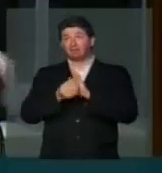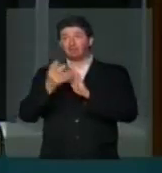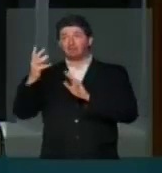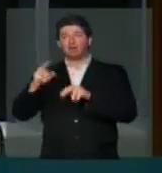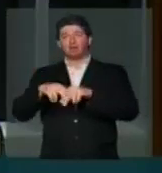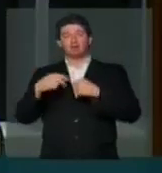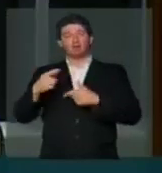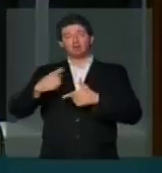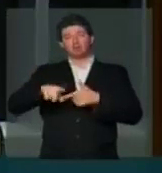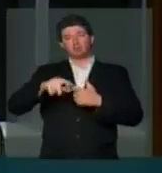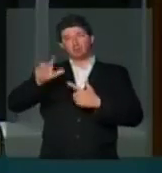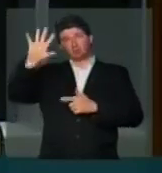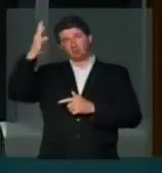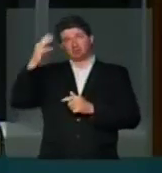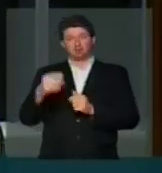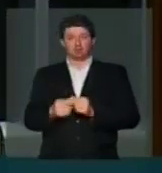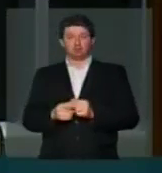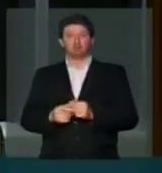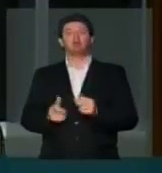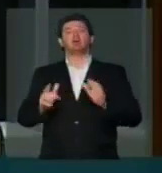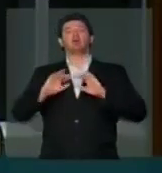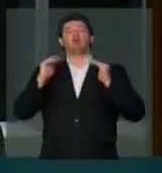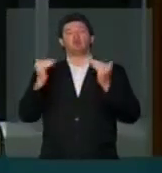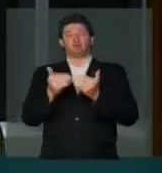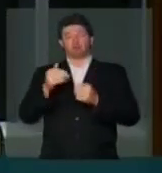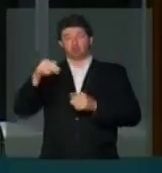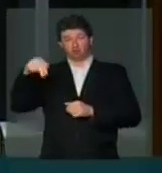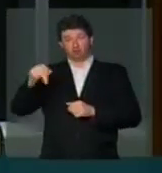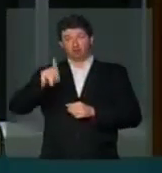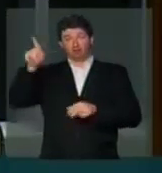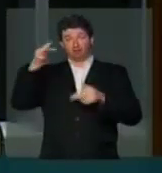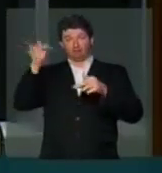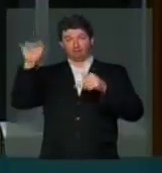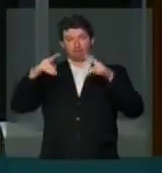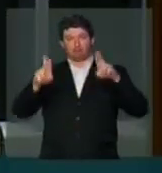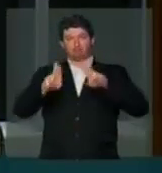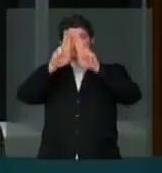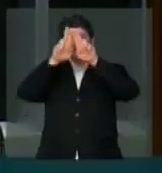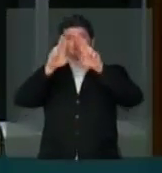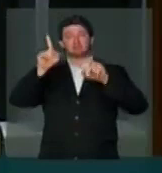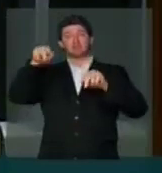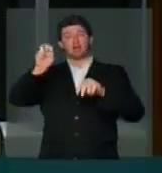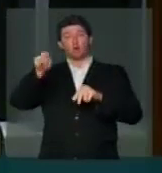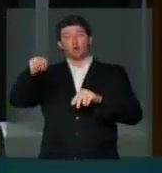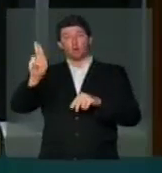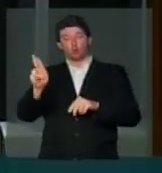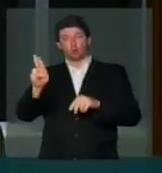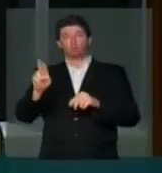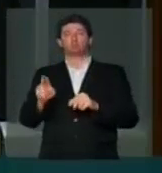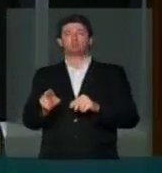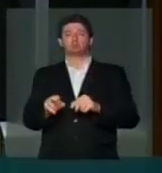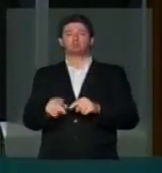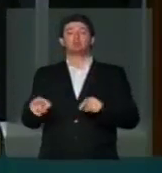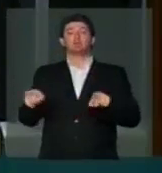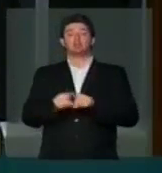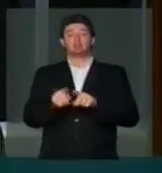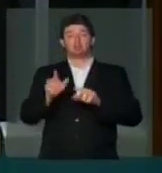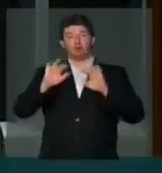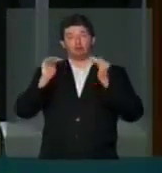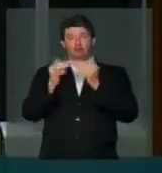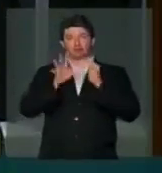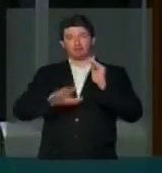crise climática. Teremos uma conferência em novembro, em Paris, organizada pela ONU e uma conferência paralela.